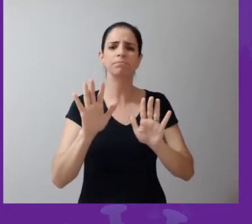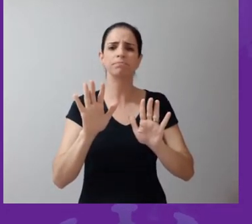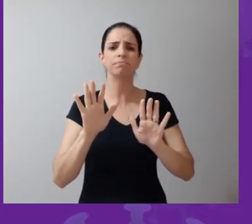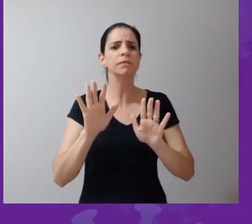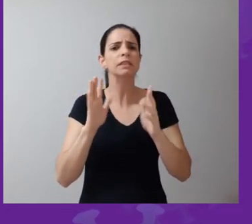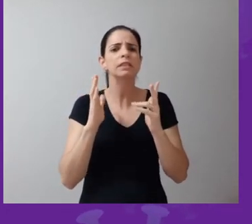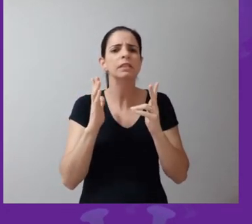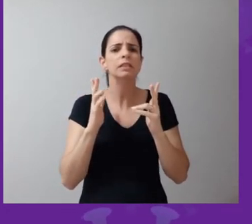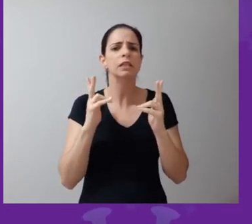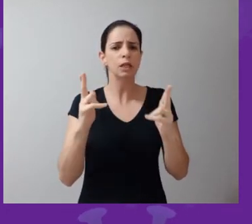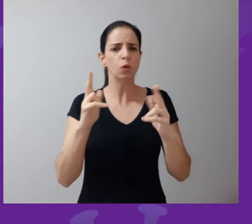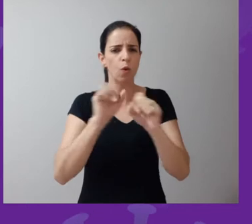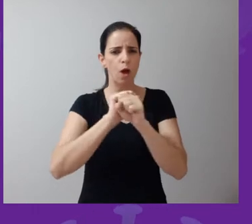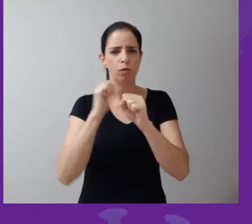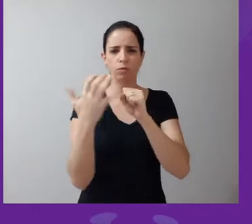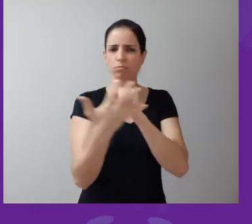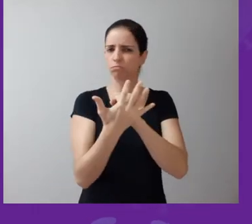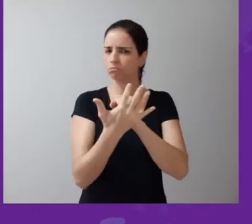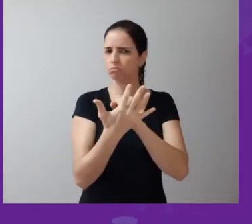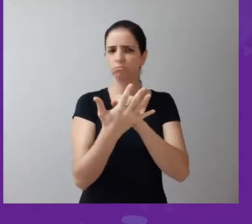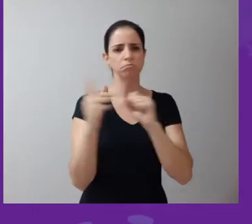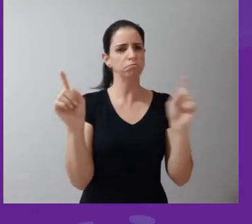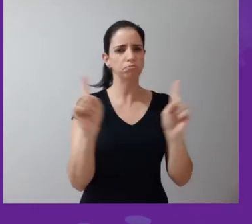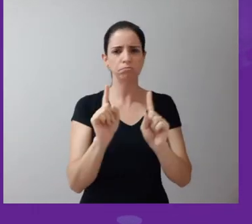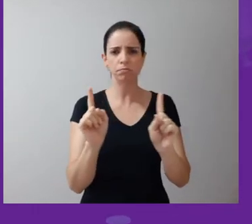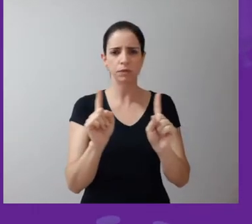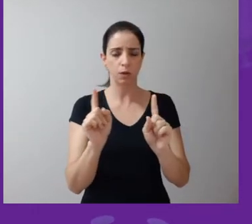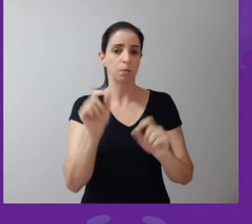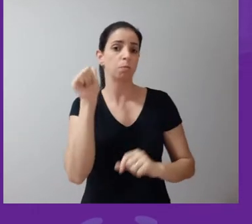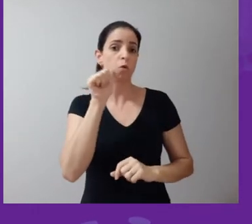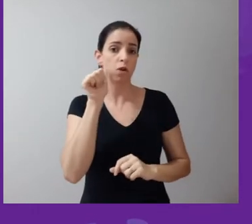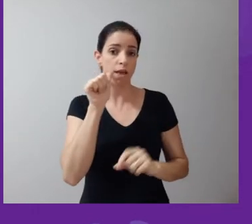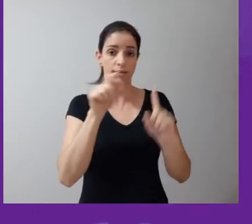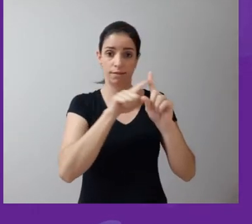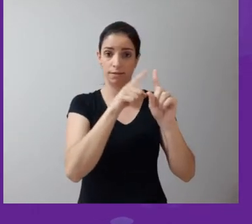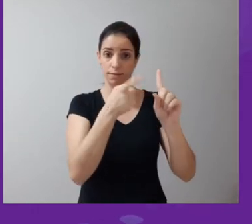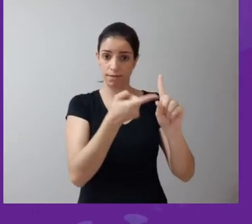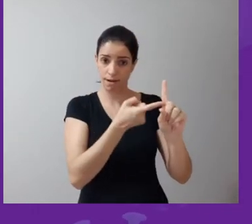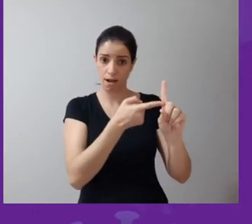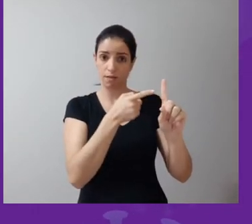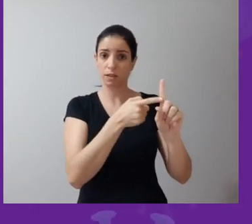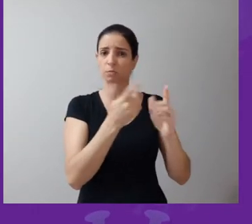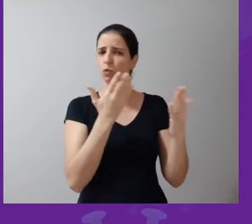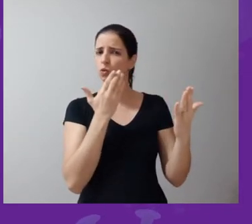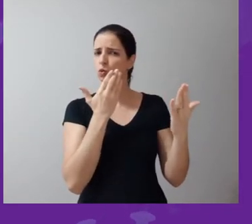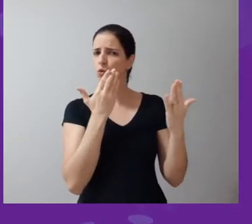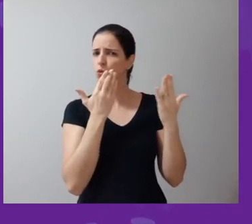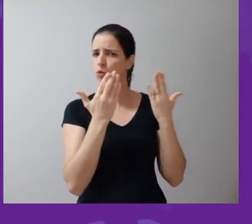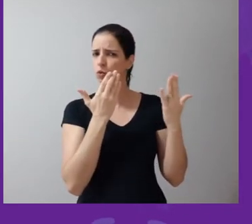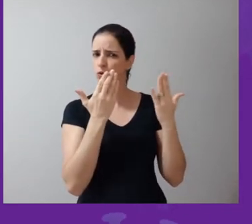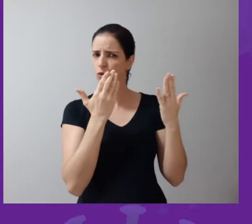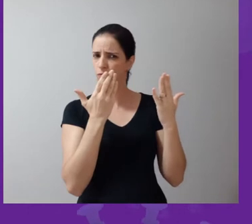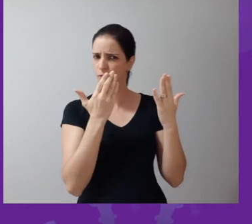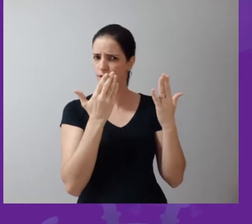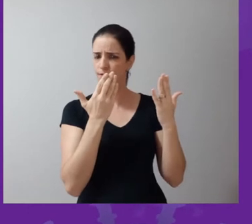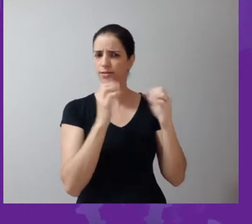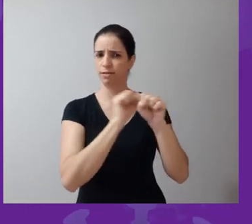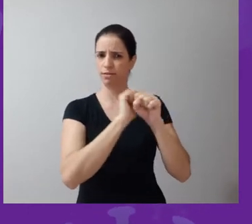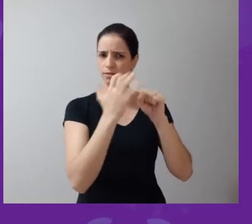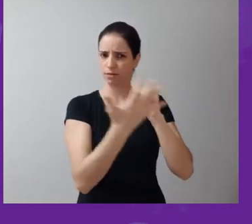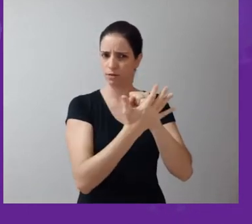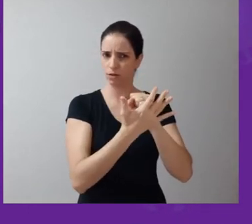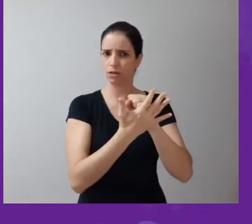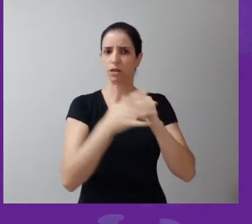jeito em relação ao coronavírus. Então, uma grávida com suspeita de coronavírus, ou nesse ambiente de